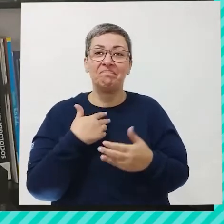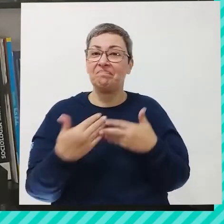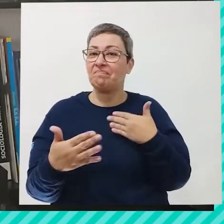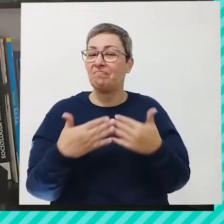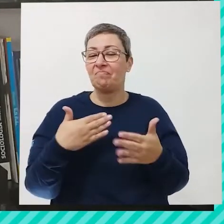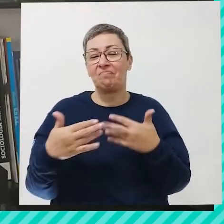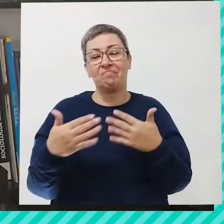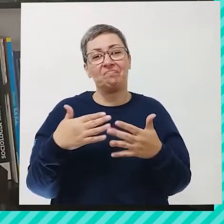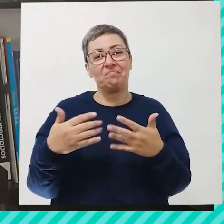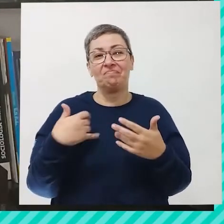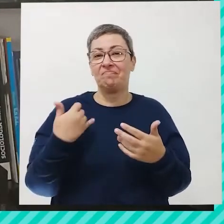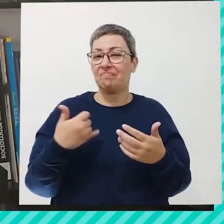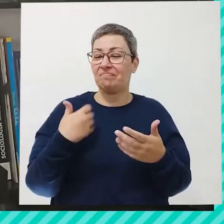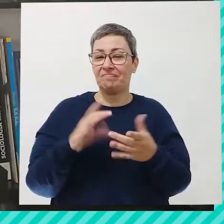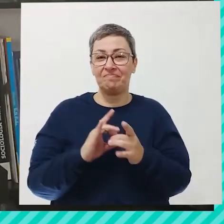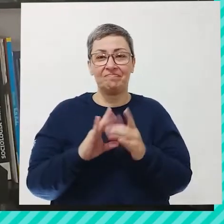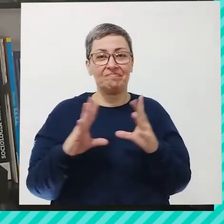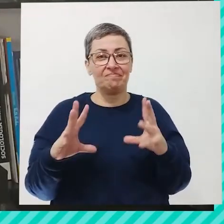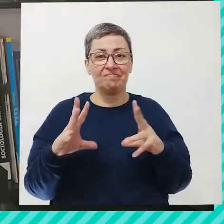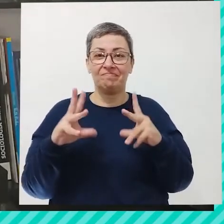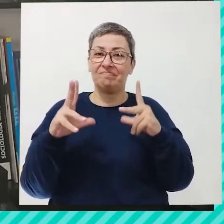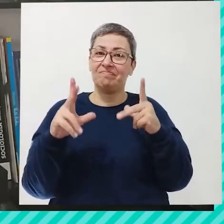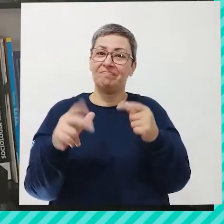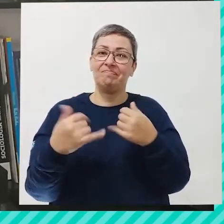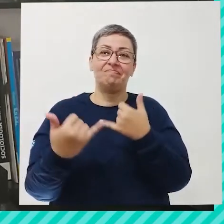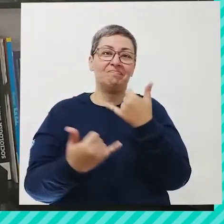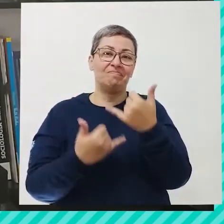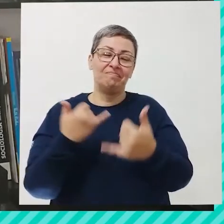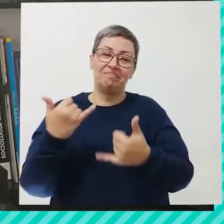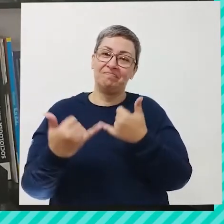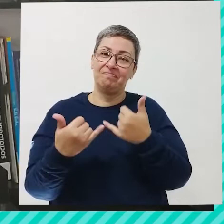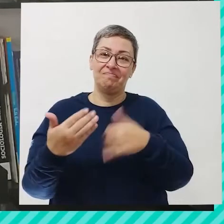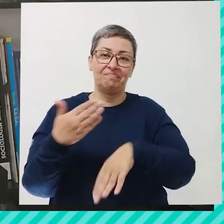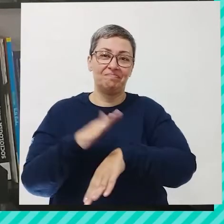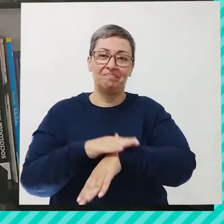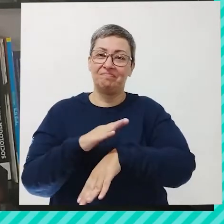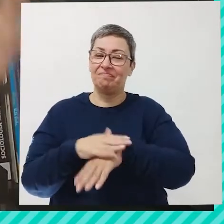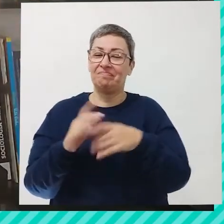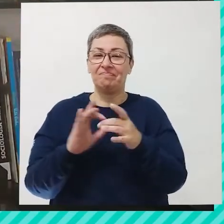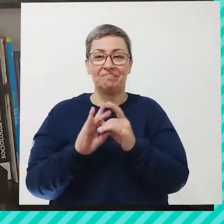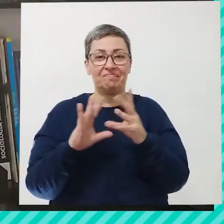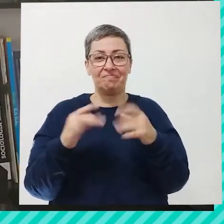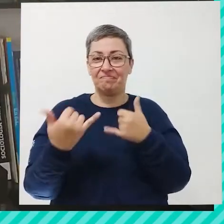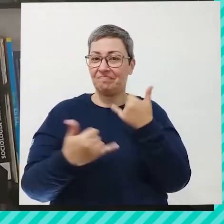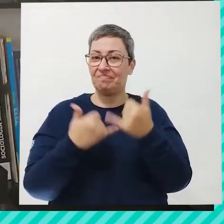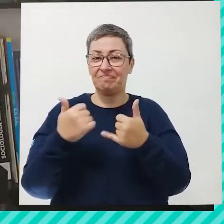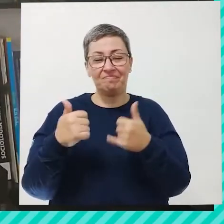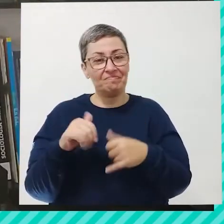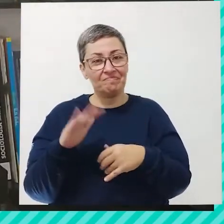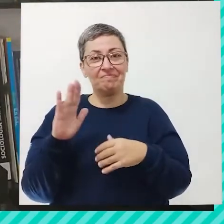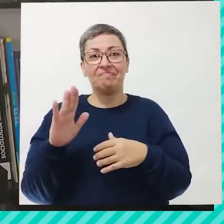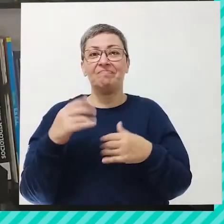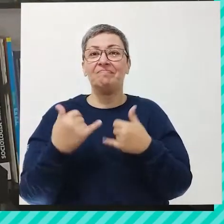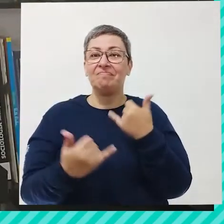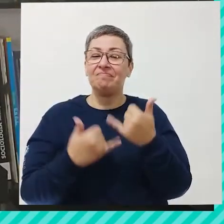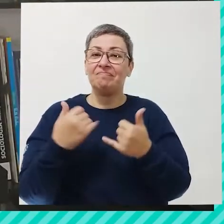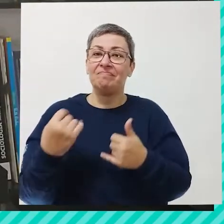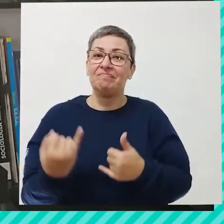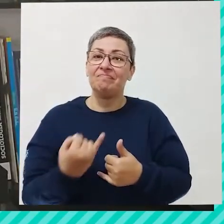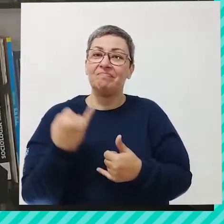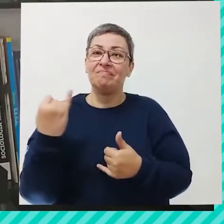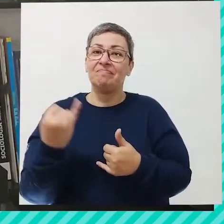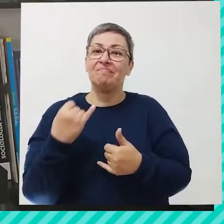a nossa idade. Brincar é para todos e todas a qualquer tempo, tá bom? Vamos brincar bastante aí. Brincar é tão